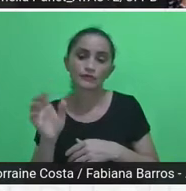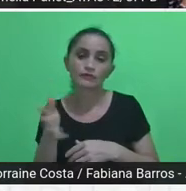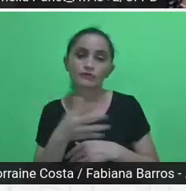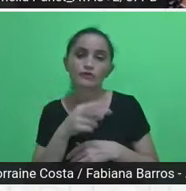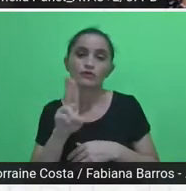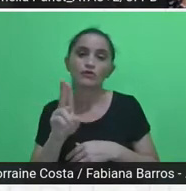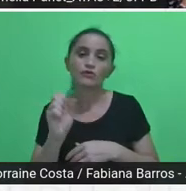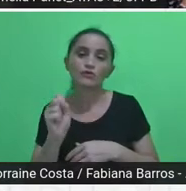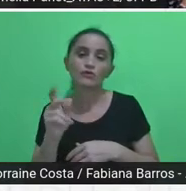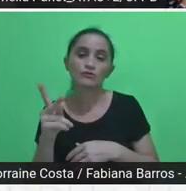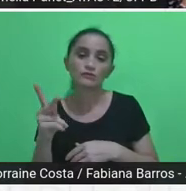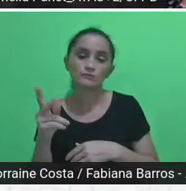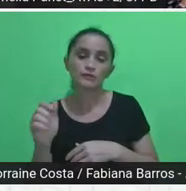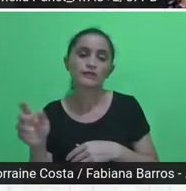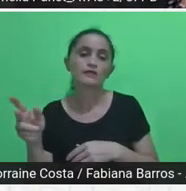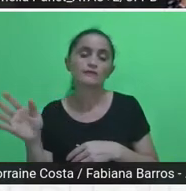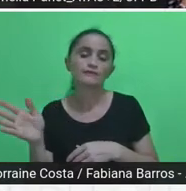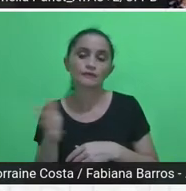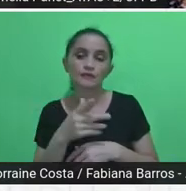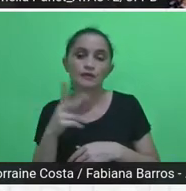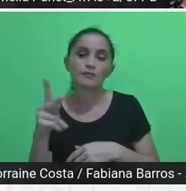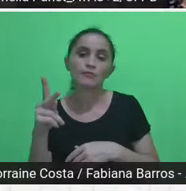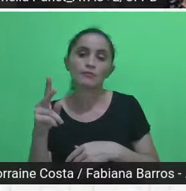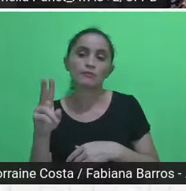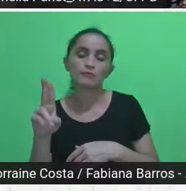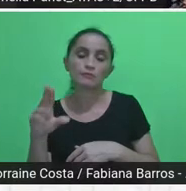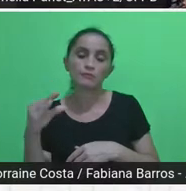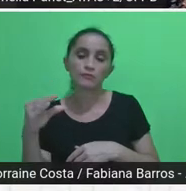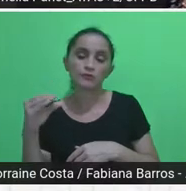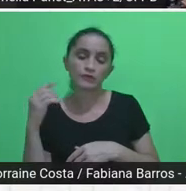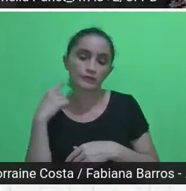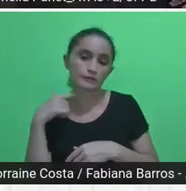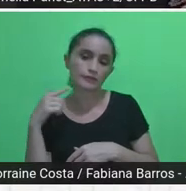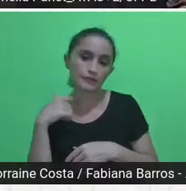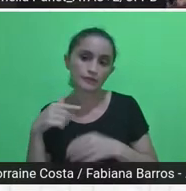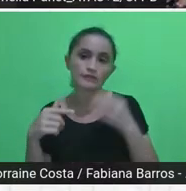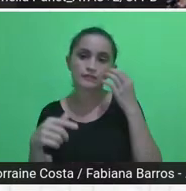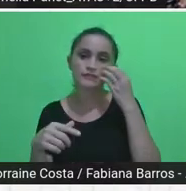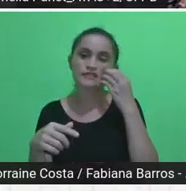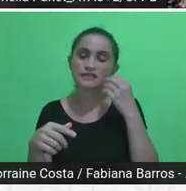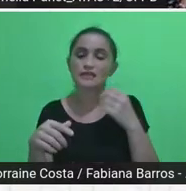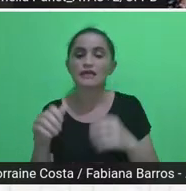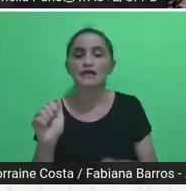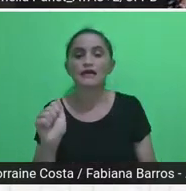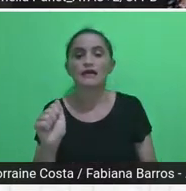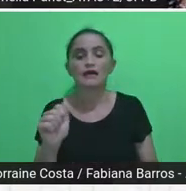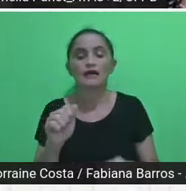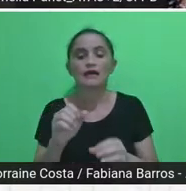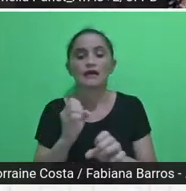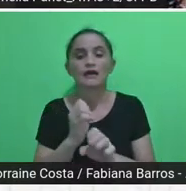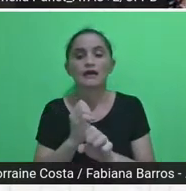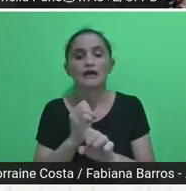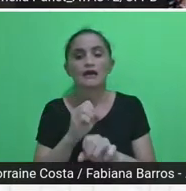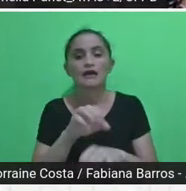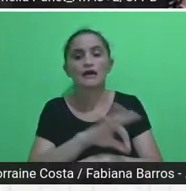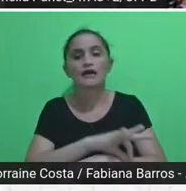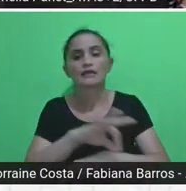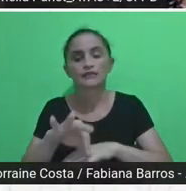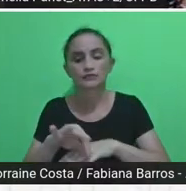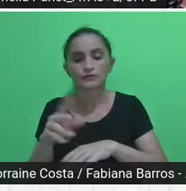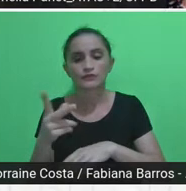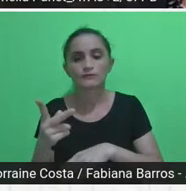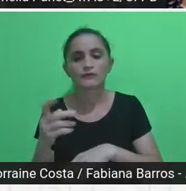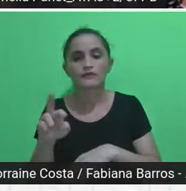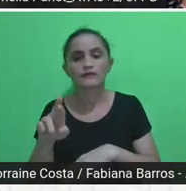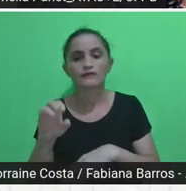arquitetura da periferia. Então, foi uma disciplina que discutiu muito e quebrou vários